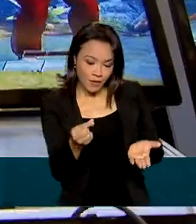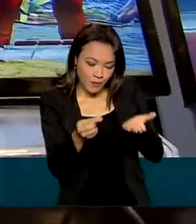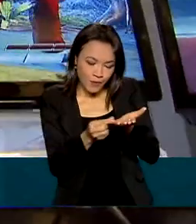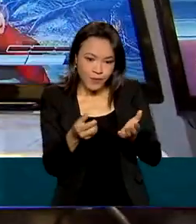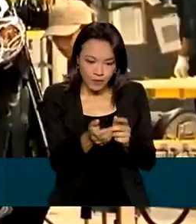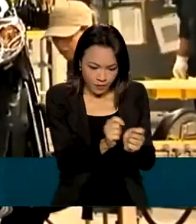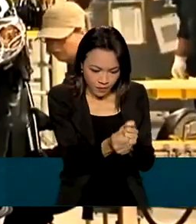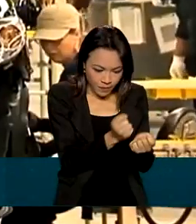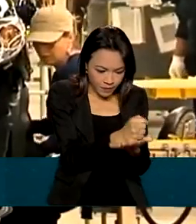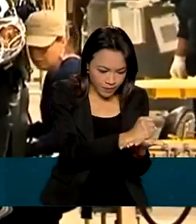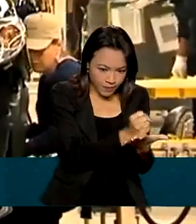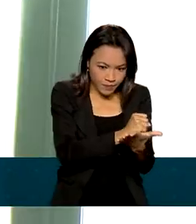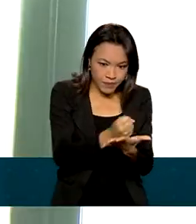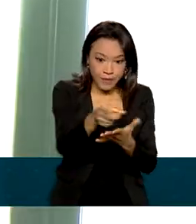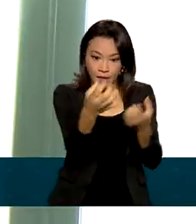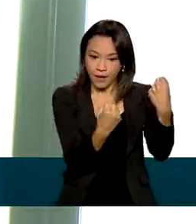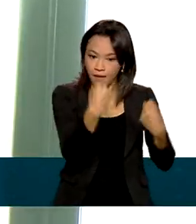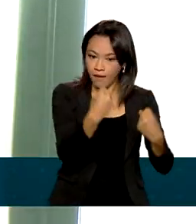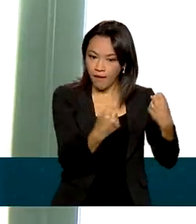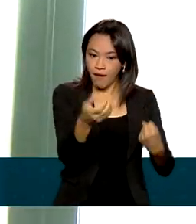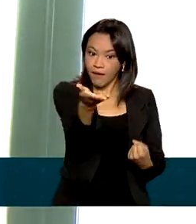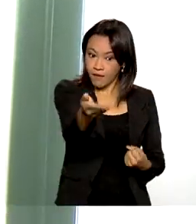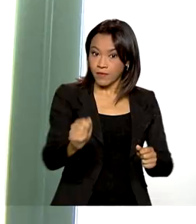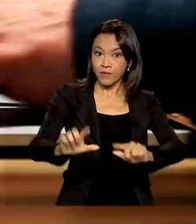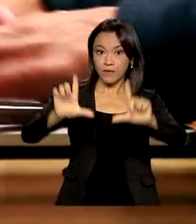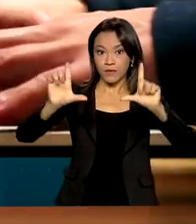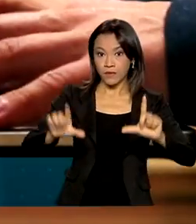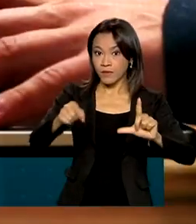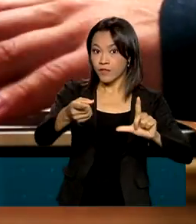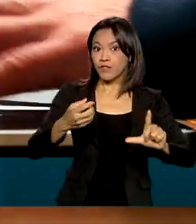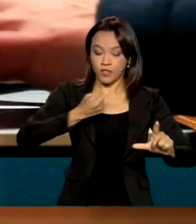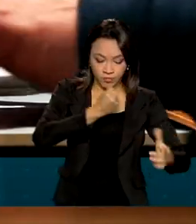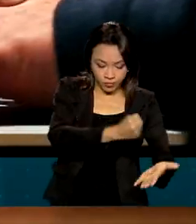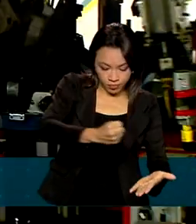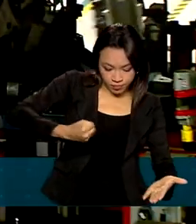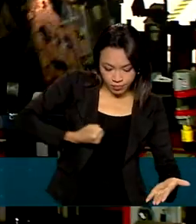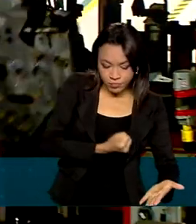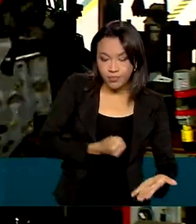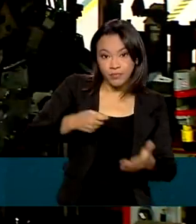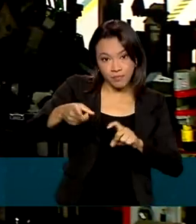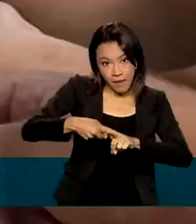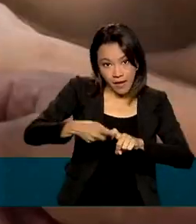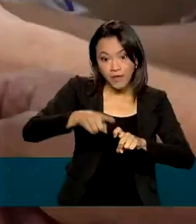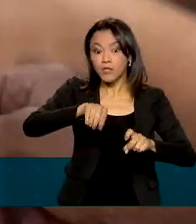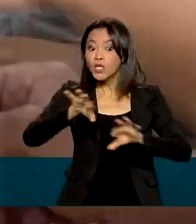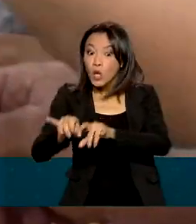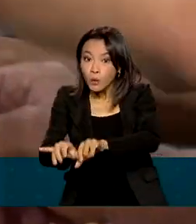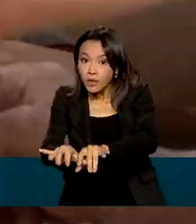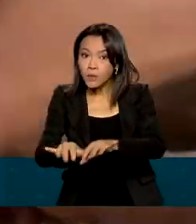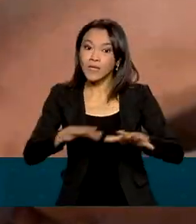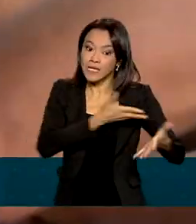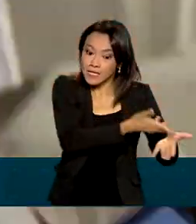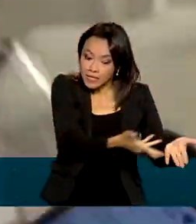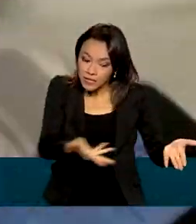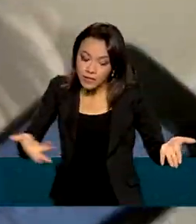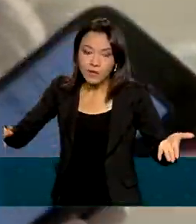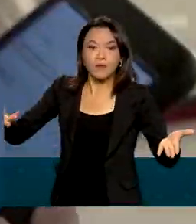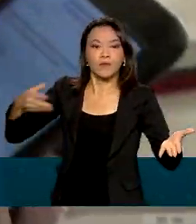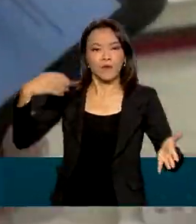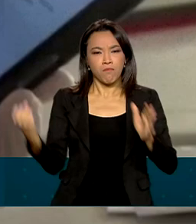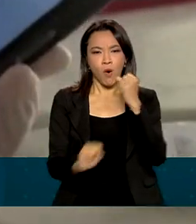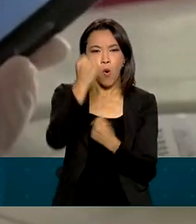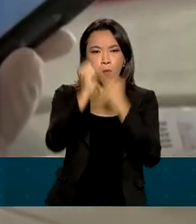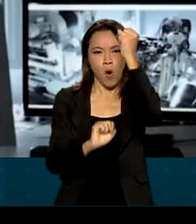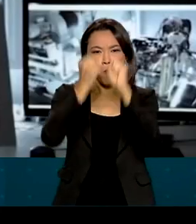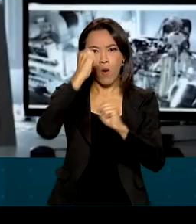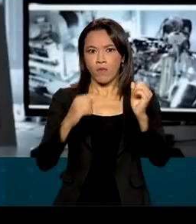videogames, veículos, equipamentos médicos e computadores. A fabricação desses componentes vem crescendo